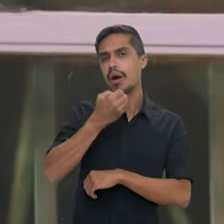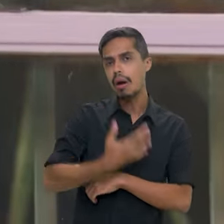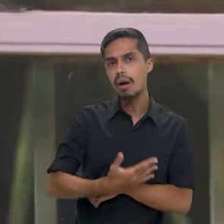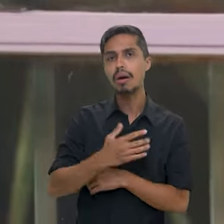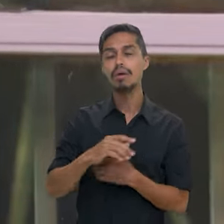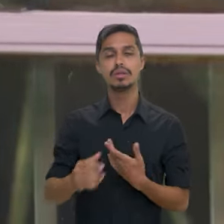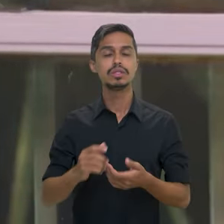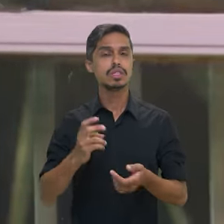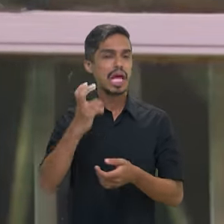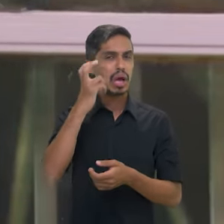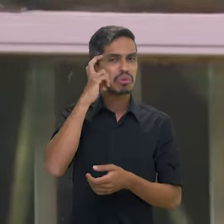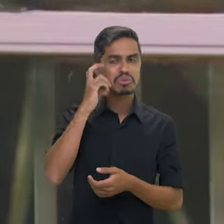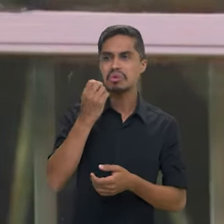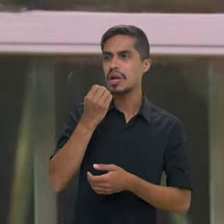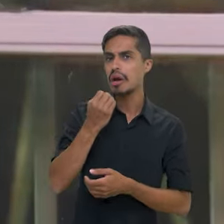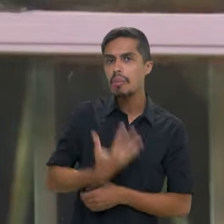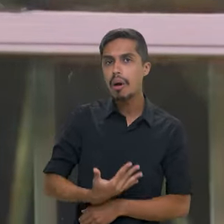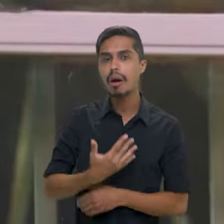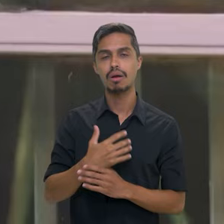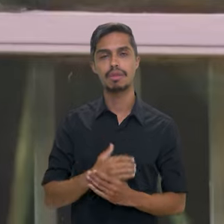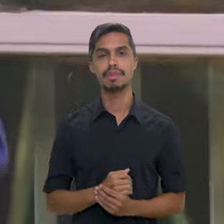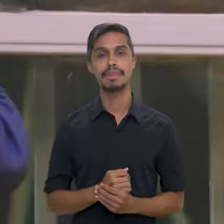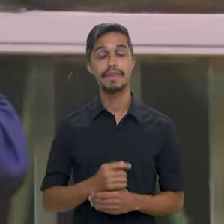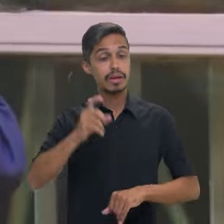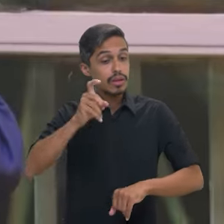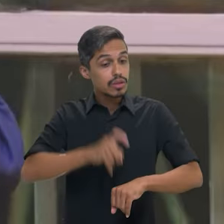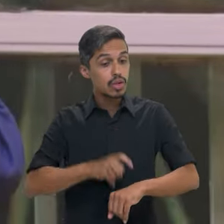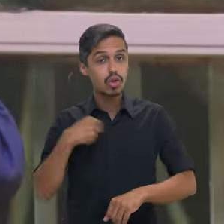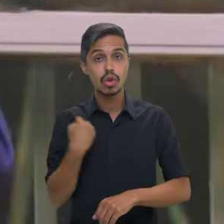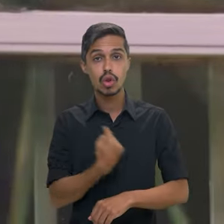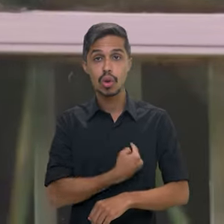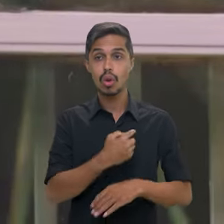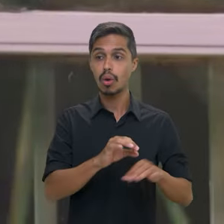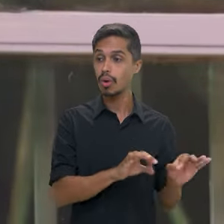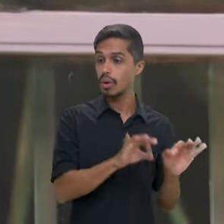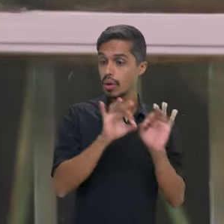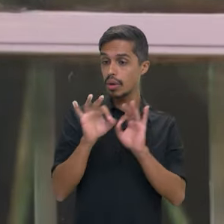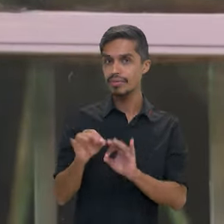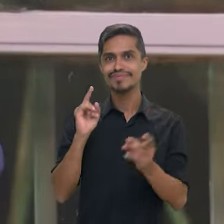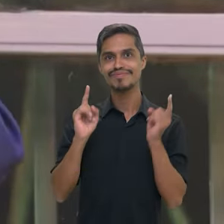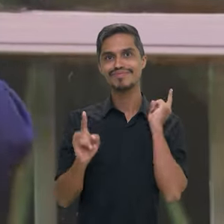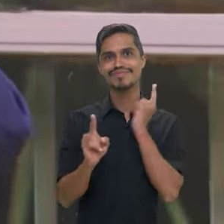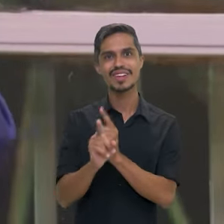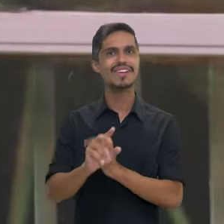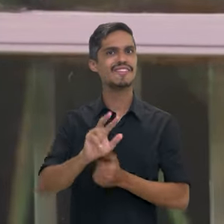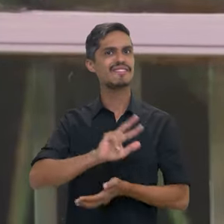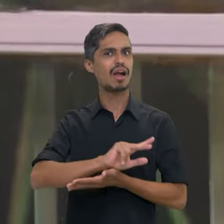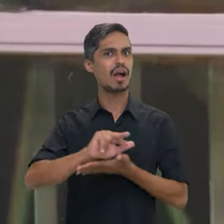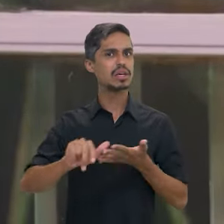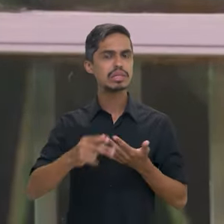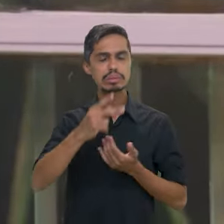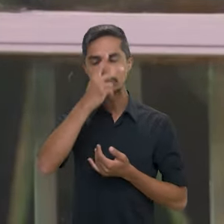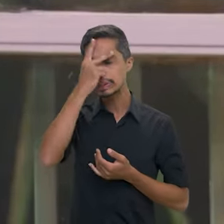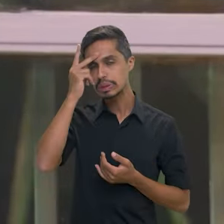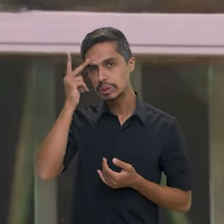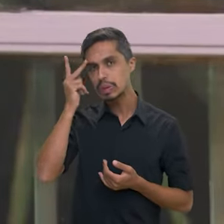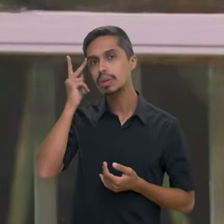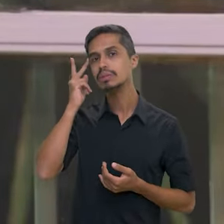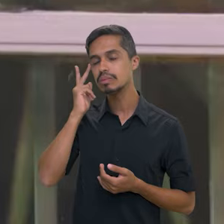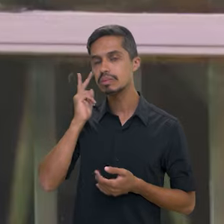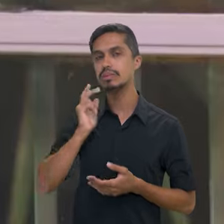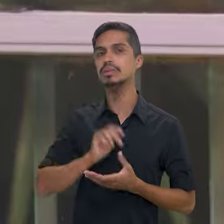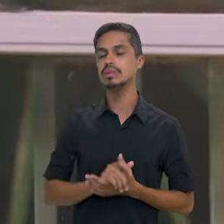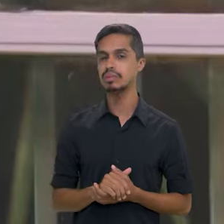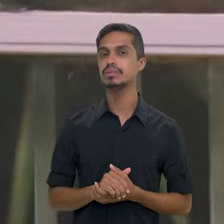é um talento na cultura. Ou seja, e quando a gente olha mais, nós vamos encontrar muita gente que